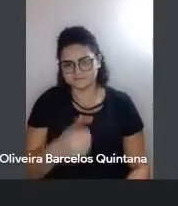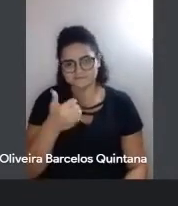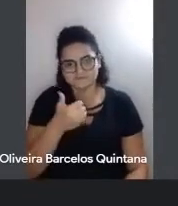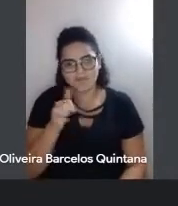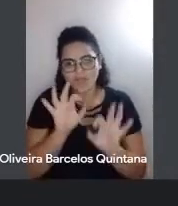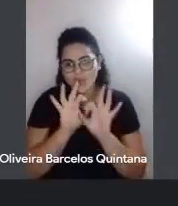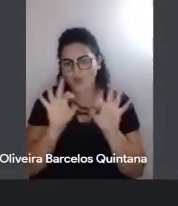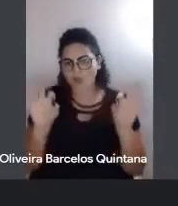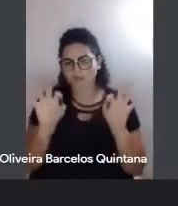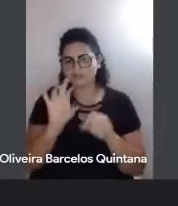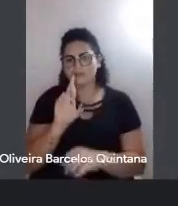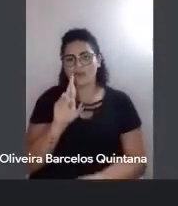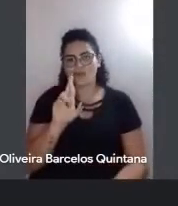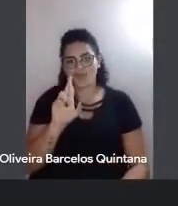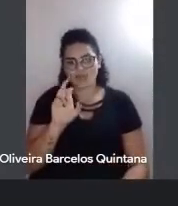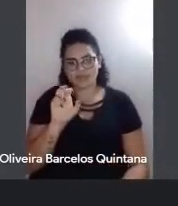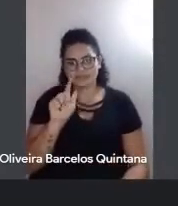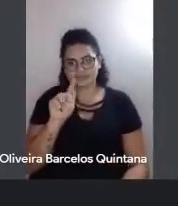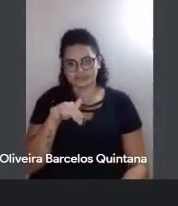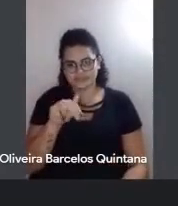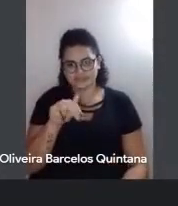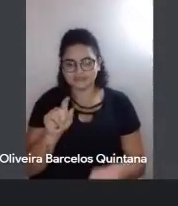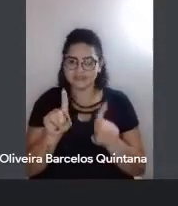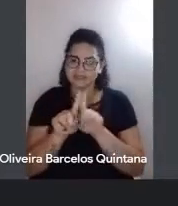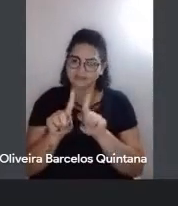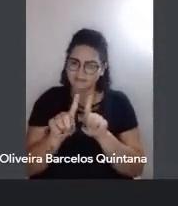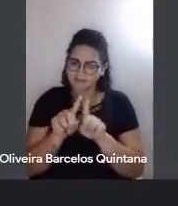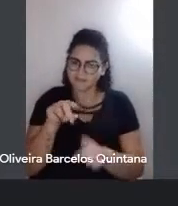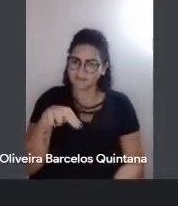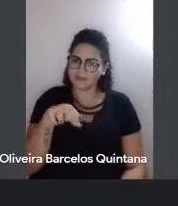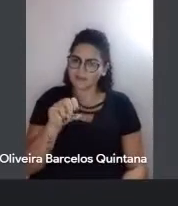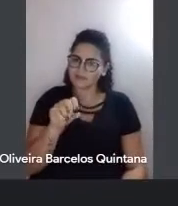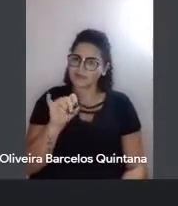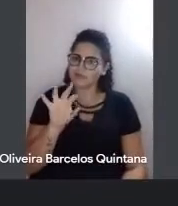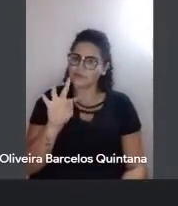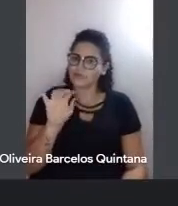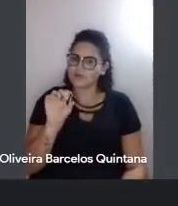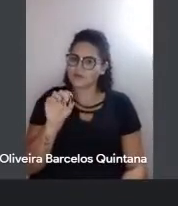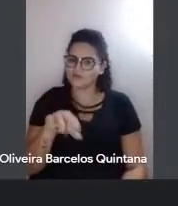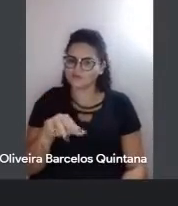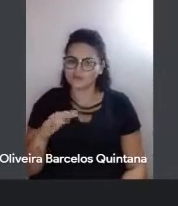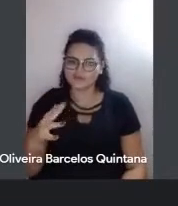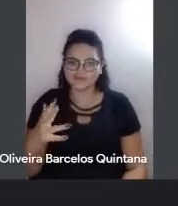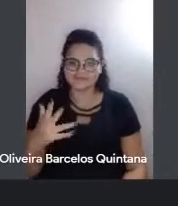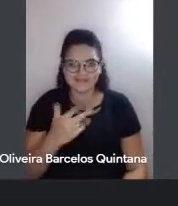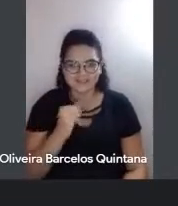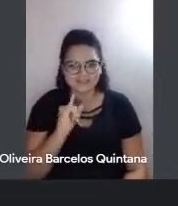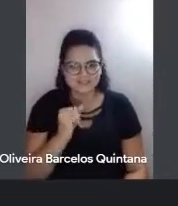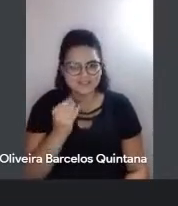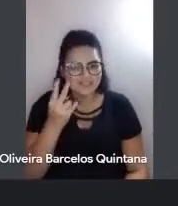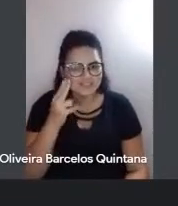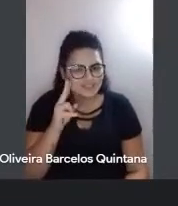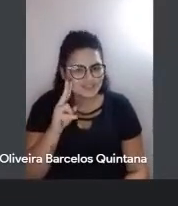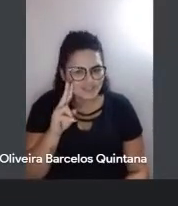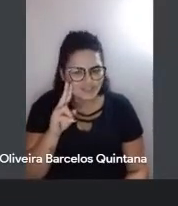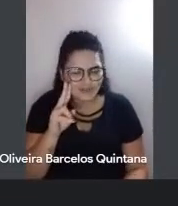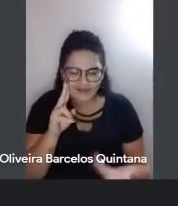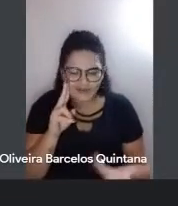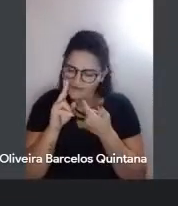ouvir a Regina e o Noilton, essas histórias incríveis aí que eles contam das caravanas, que projeto